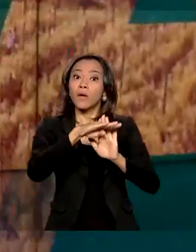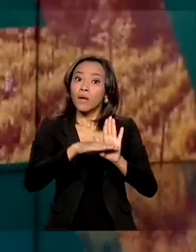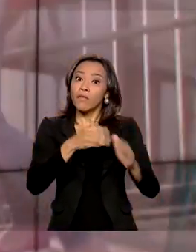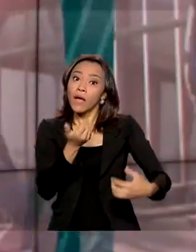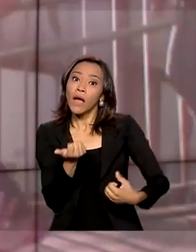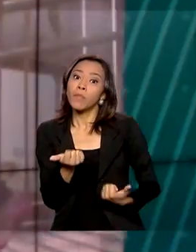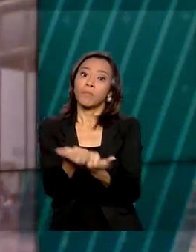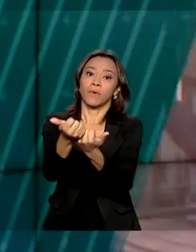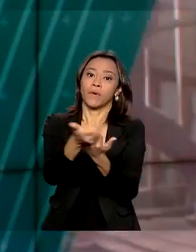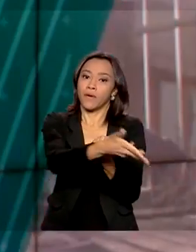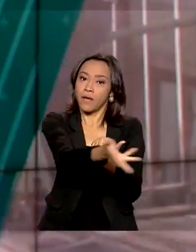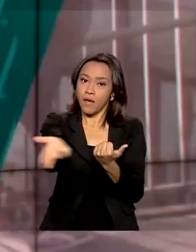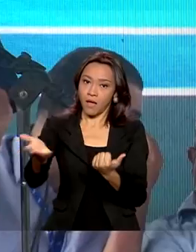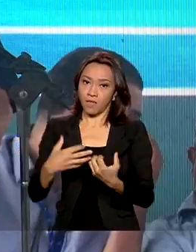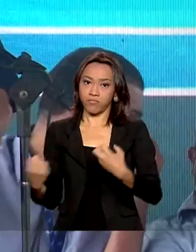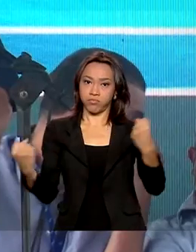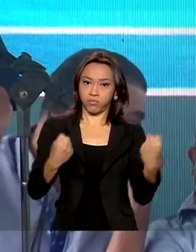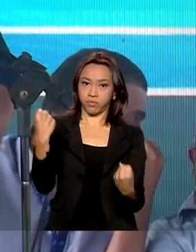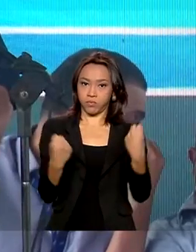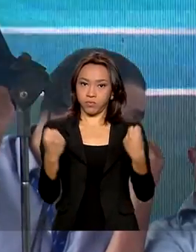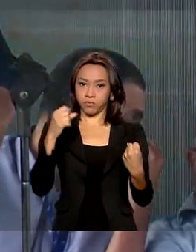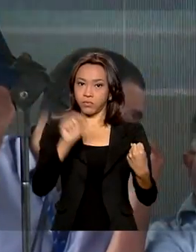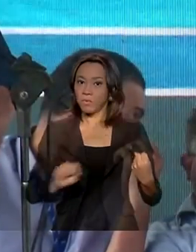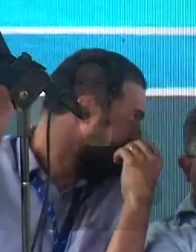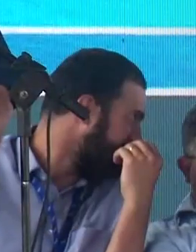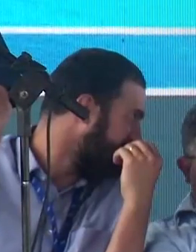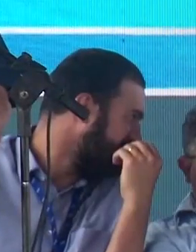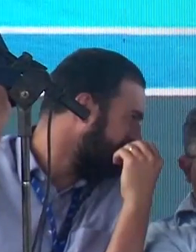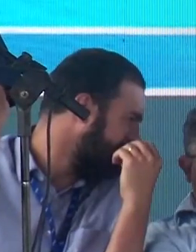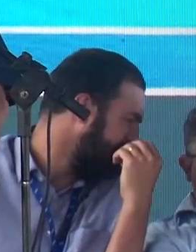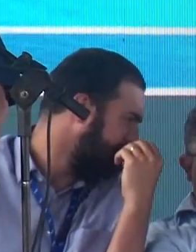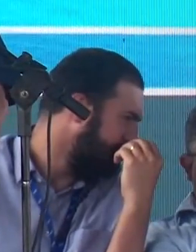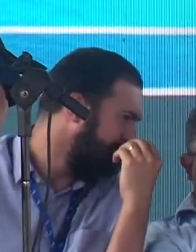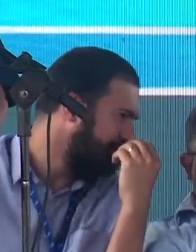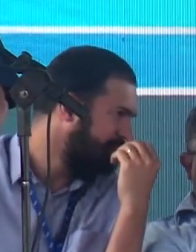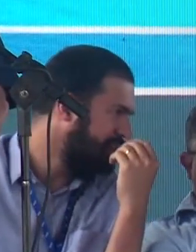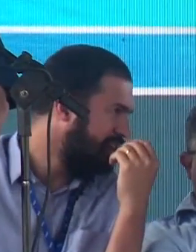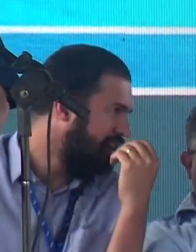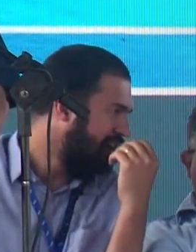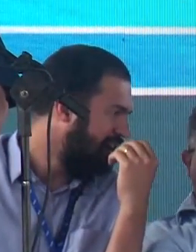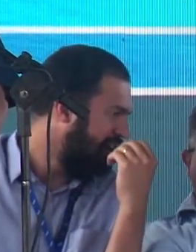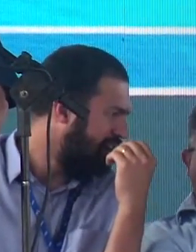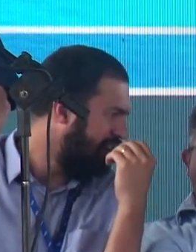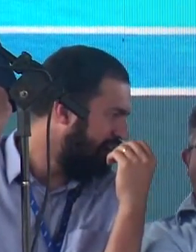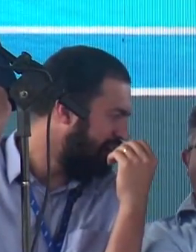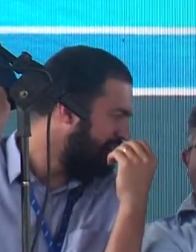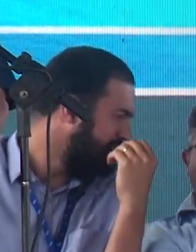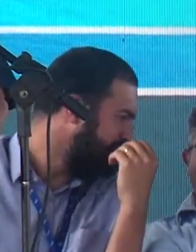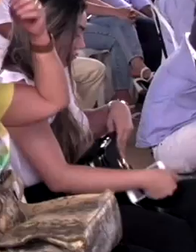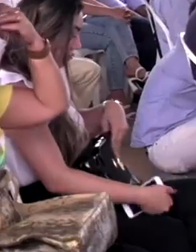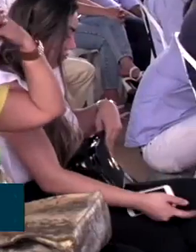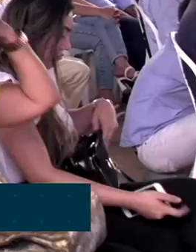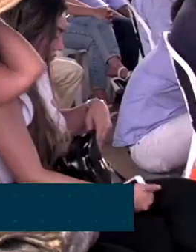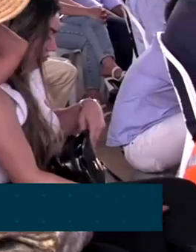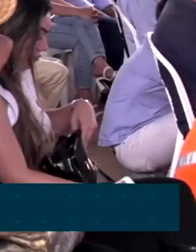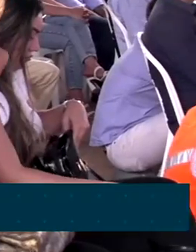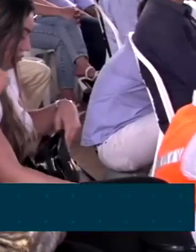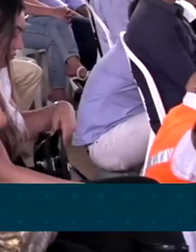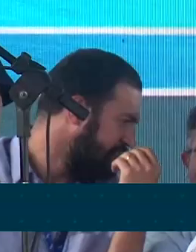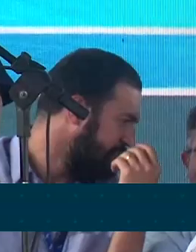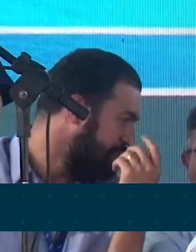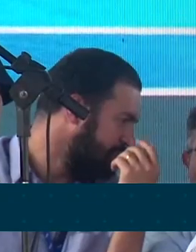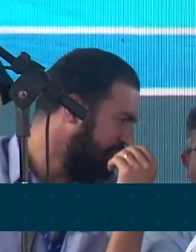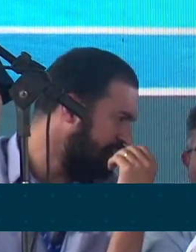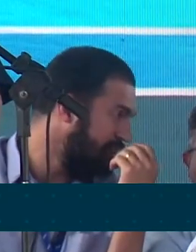autônomos de todo o país. Nós vamos atender aos caminhoneiros autônomos. Em torno